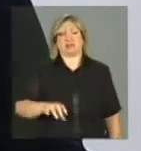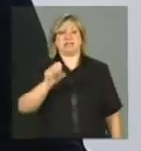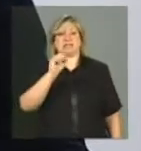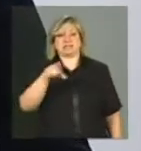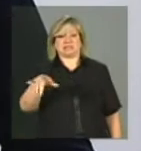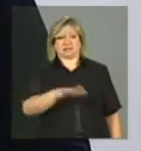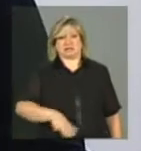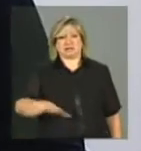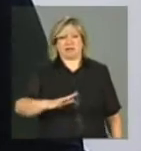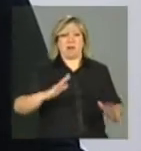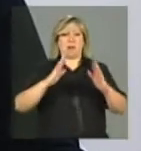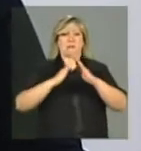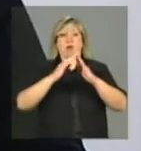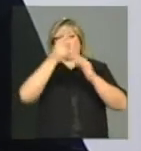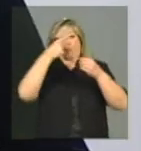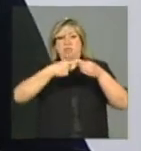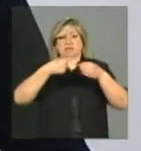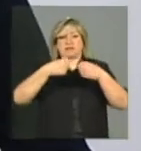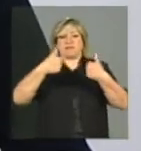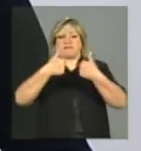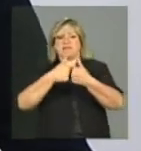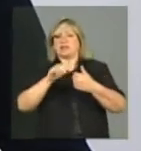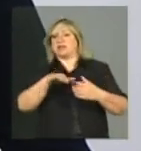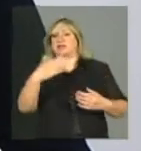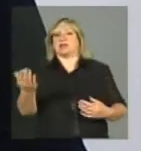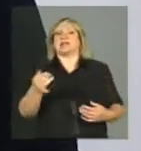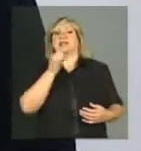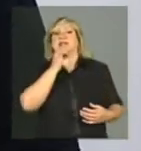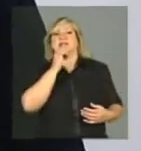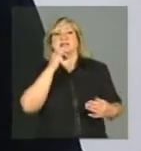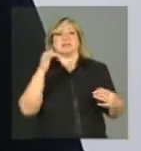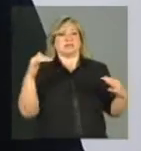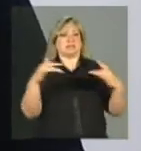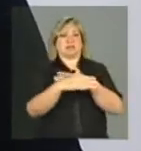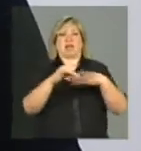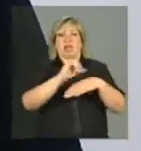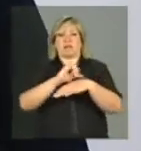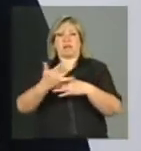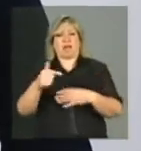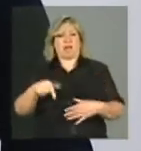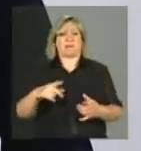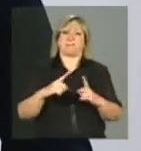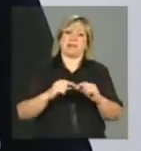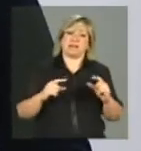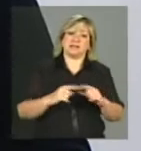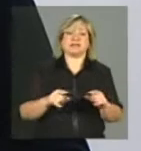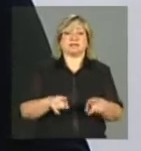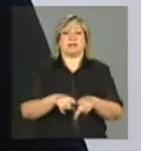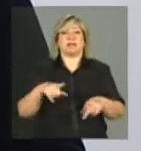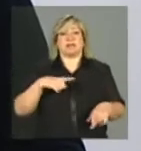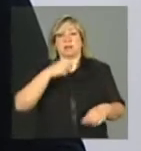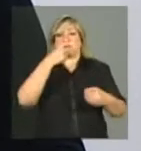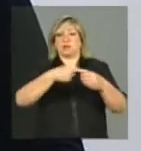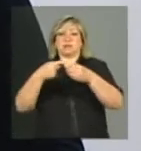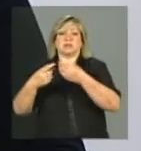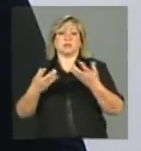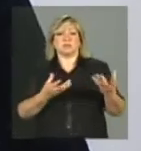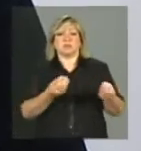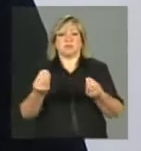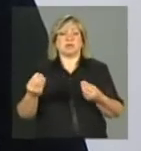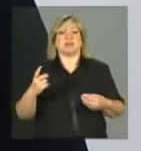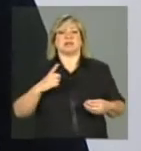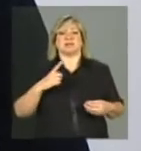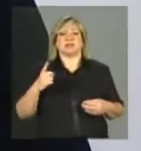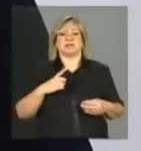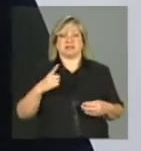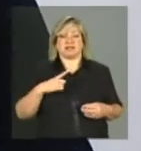vizinhos, como é o caso das grandes capitais, como é o caso de, mesmo aqui em Brasília, né? A gente tem muitos municípios que têm limítrofes, né?